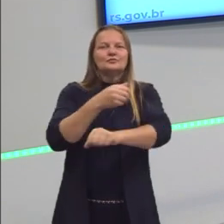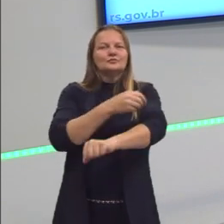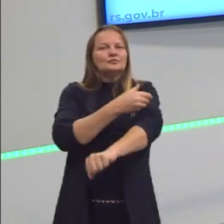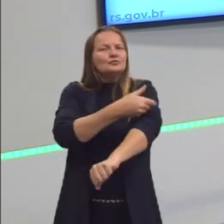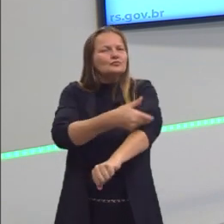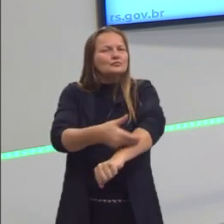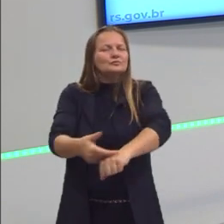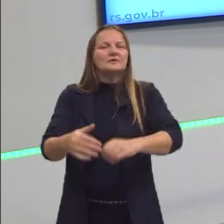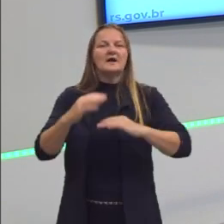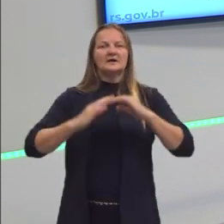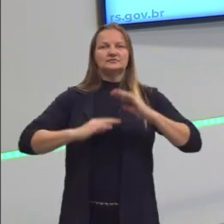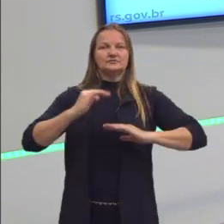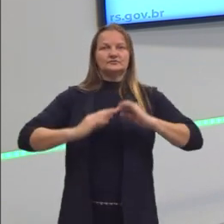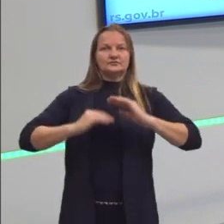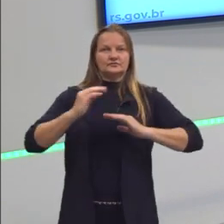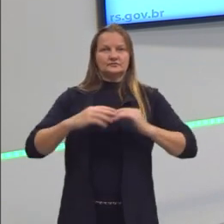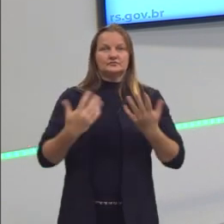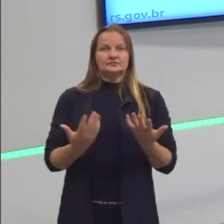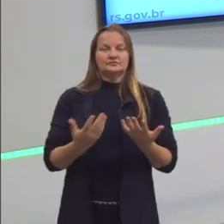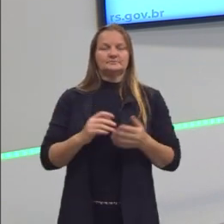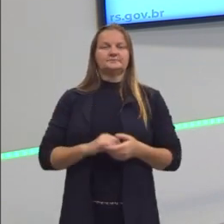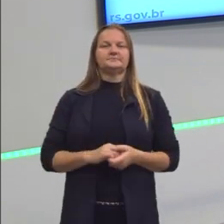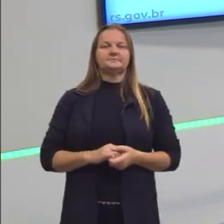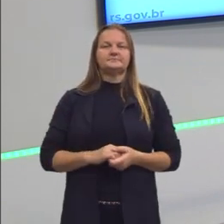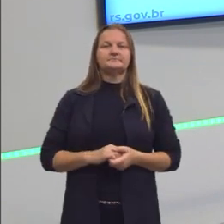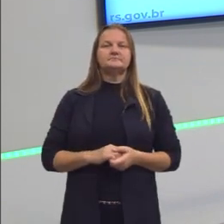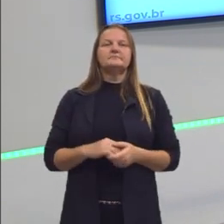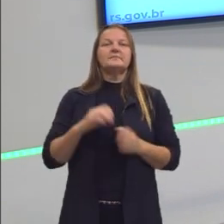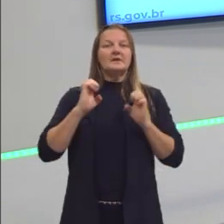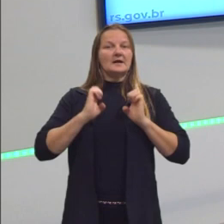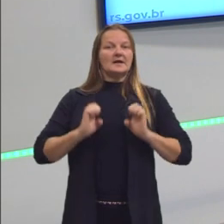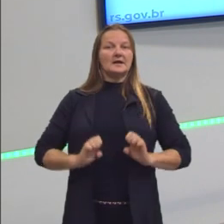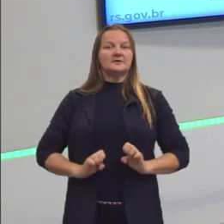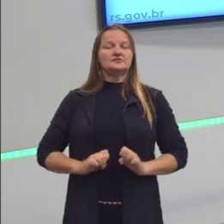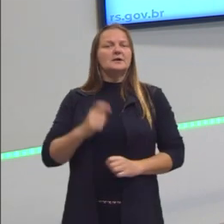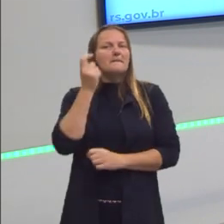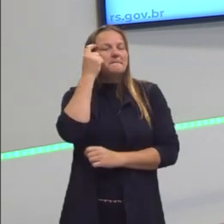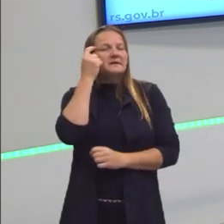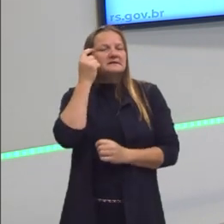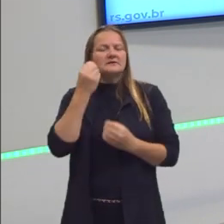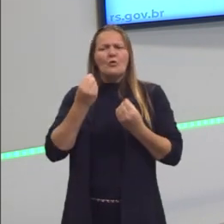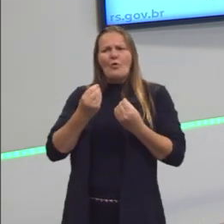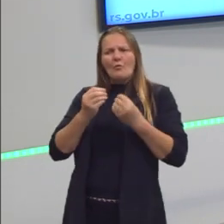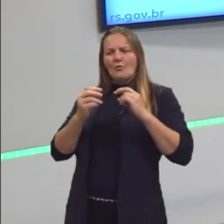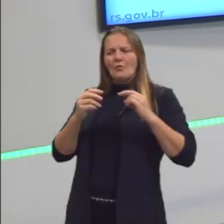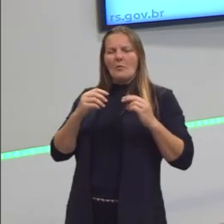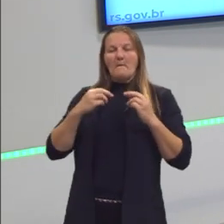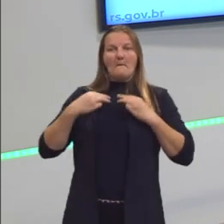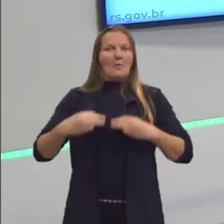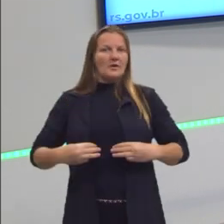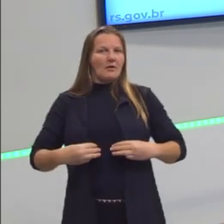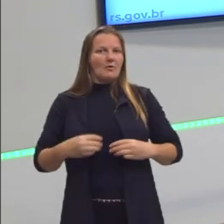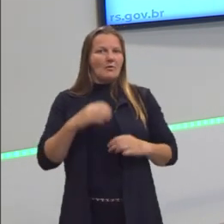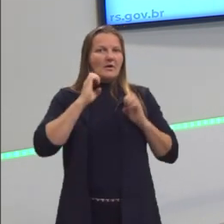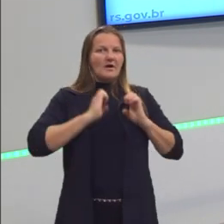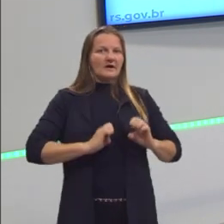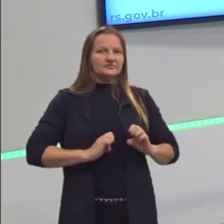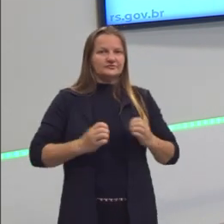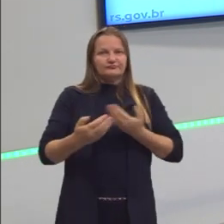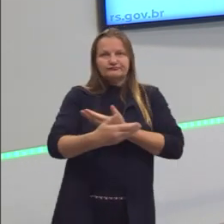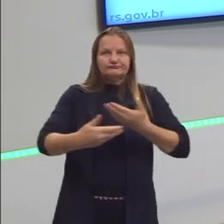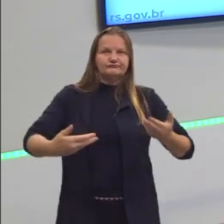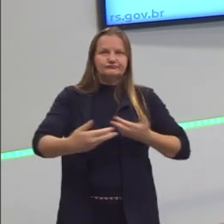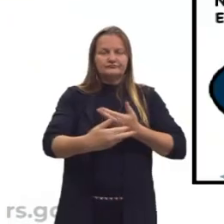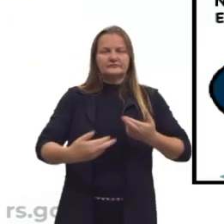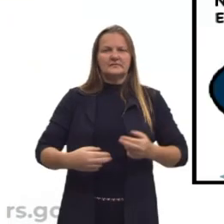as nossas atitudes. E a ética reflete a moral. Por exemplo, a pessoa ser moral,